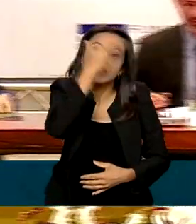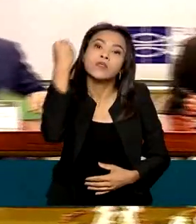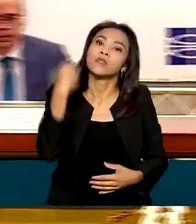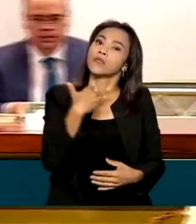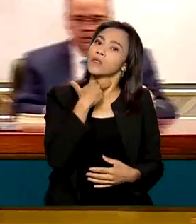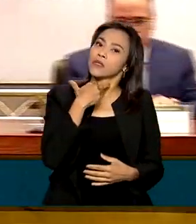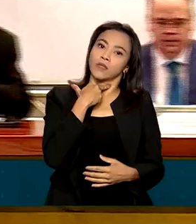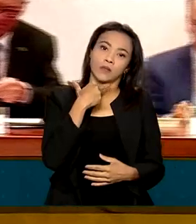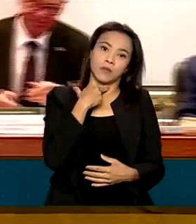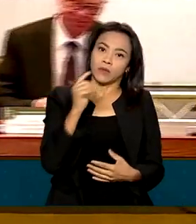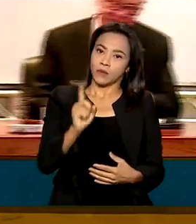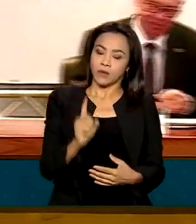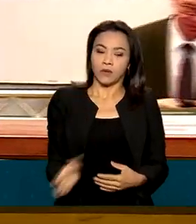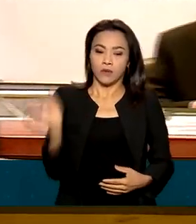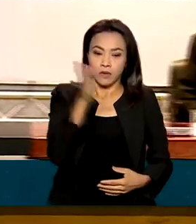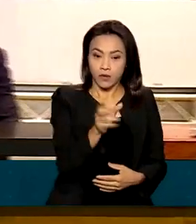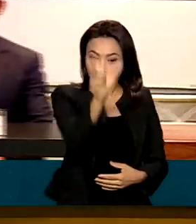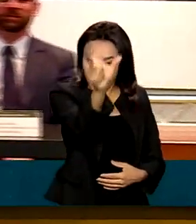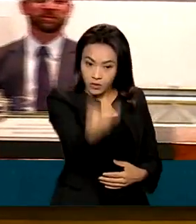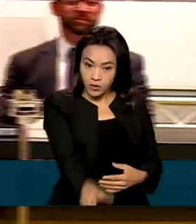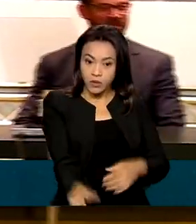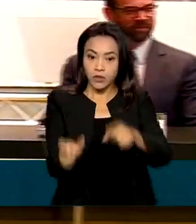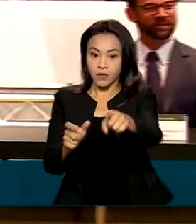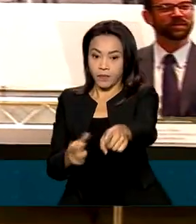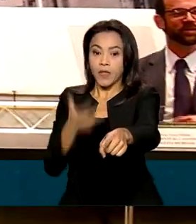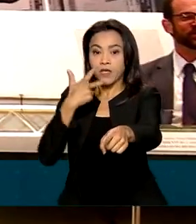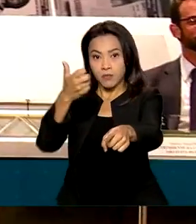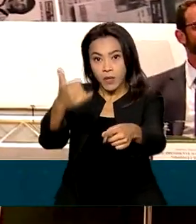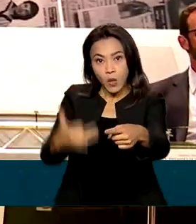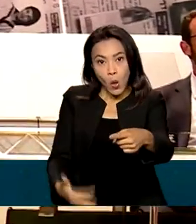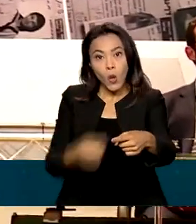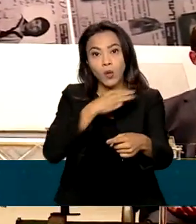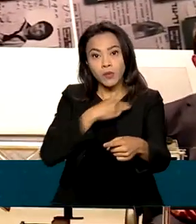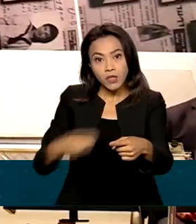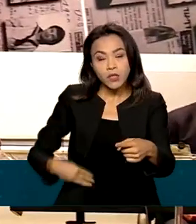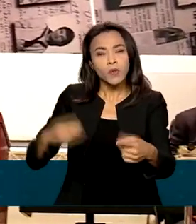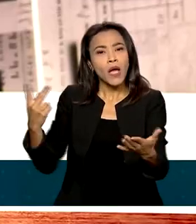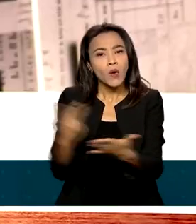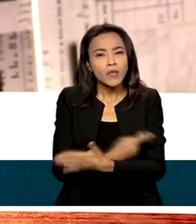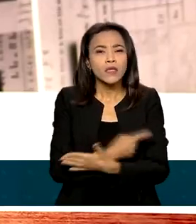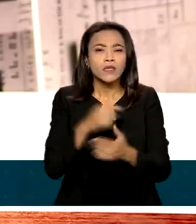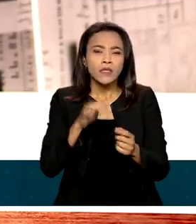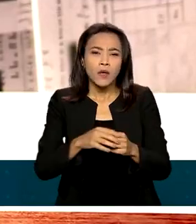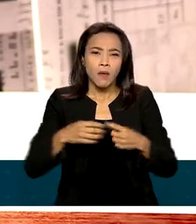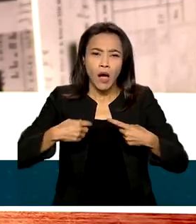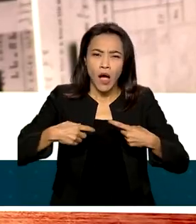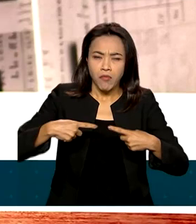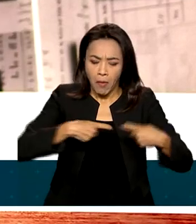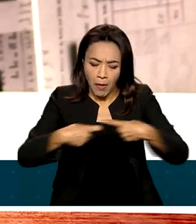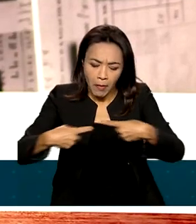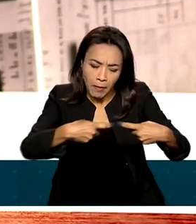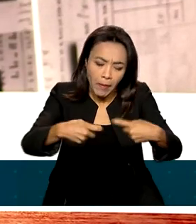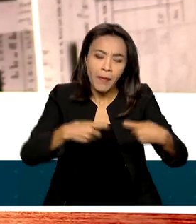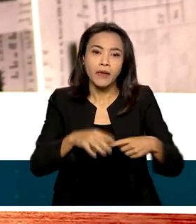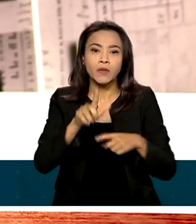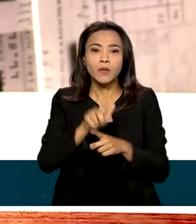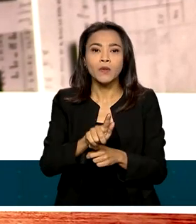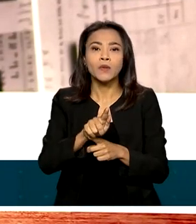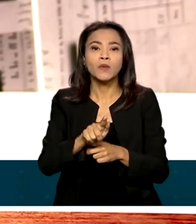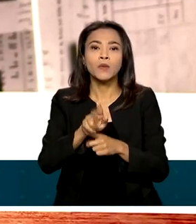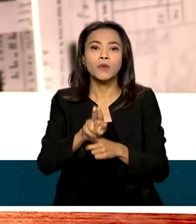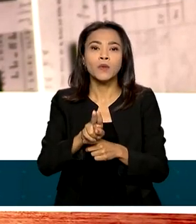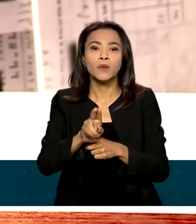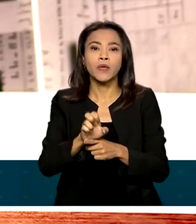ministro das Relações Exteriores ressaltou a importância da revolta do gueto de Varsóvia para inspirar a resistência do povo judeu contra o